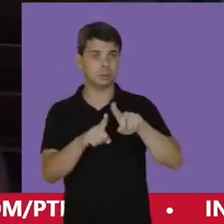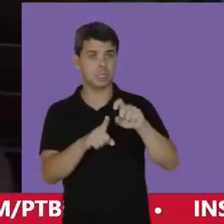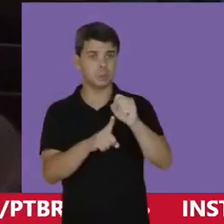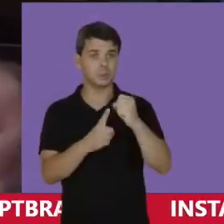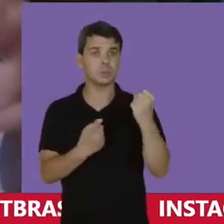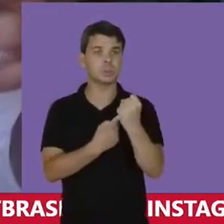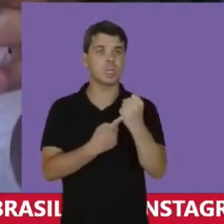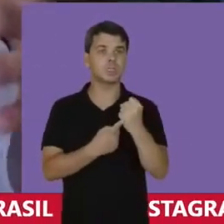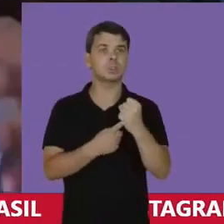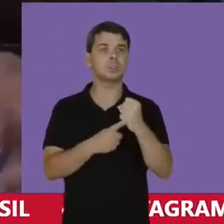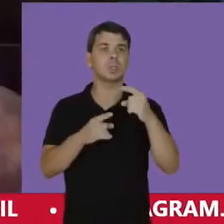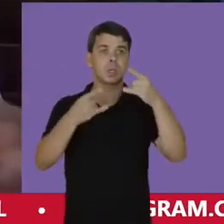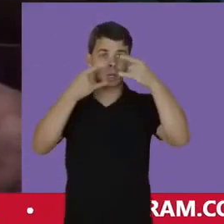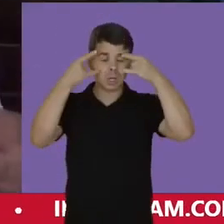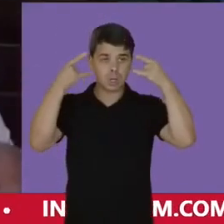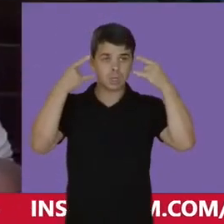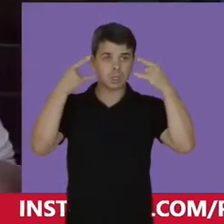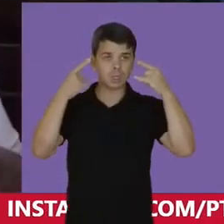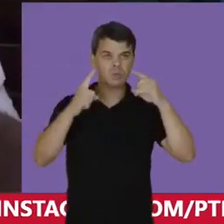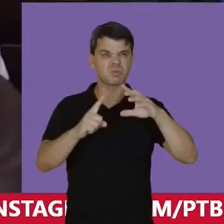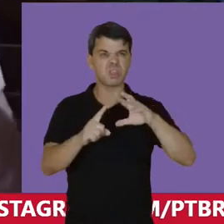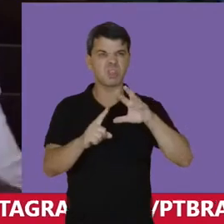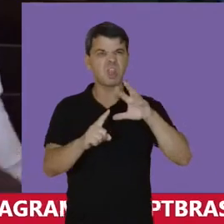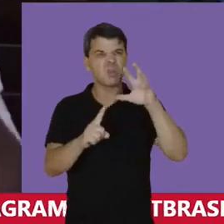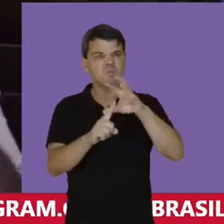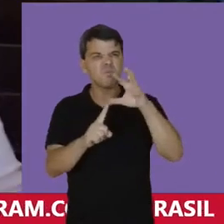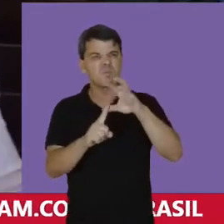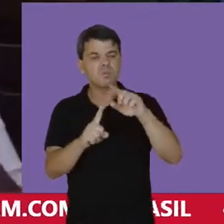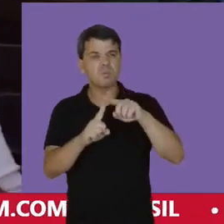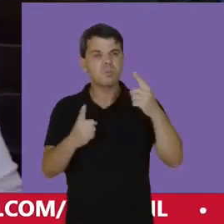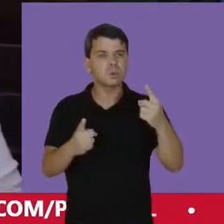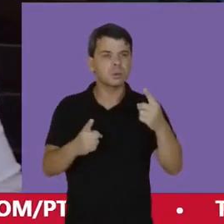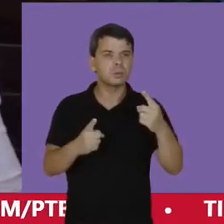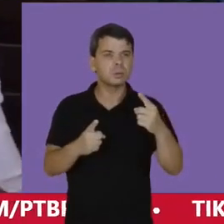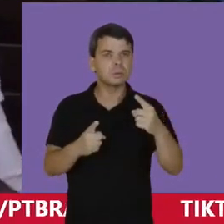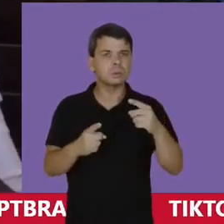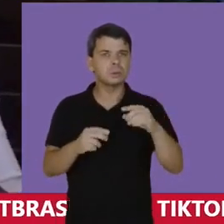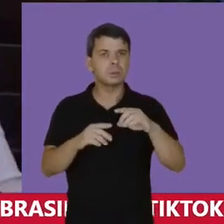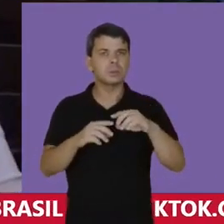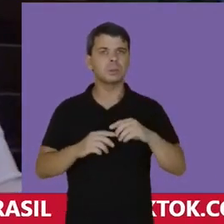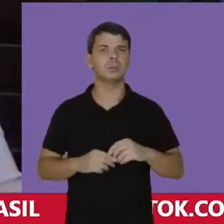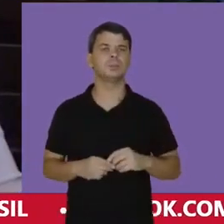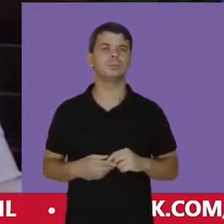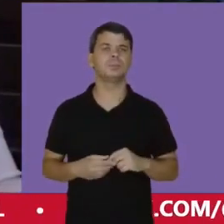sociedade capitalista Da exploração absolutamente